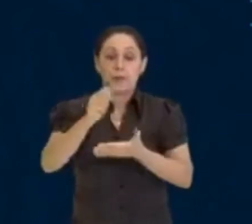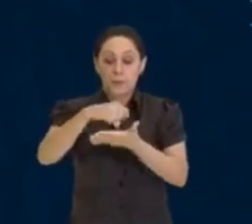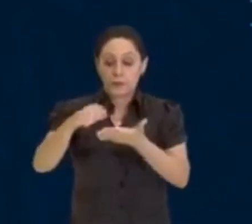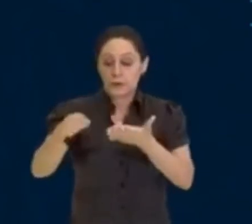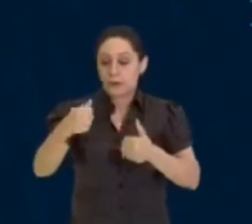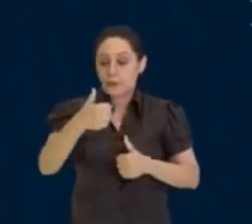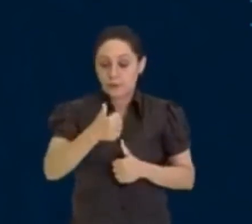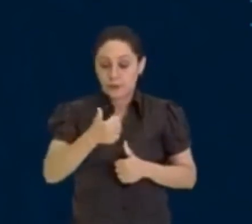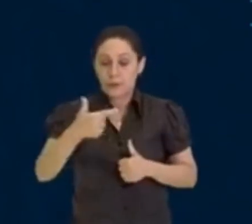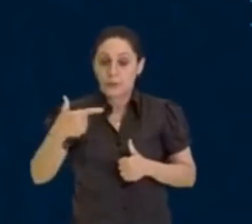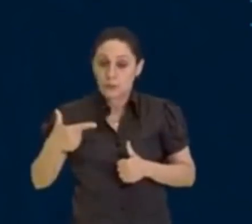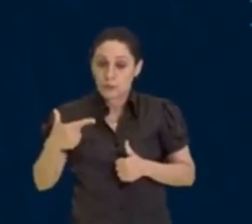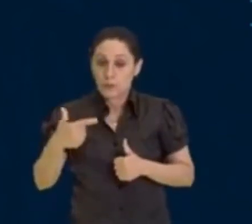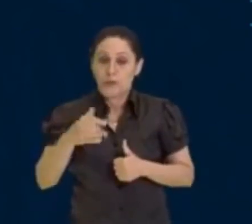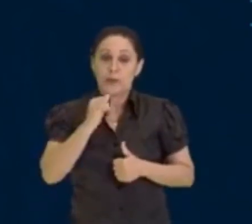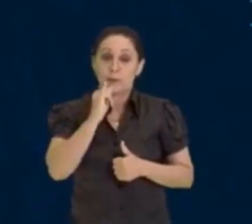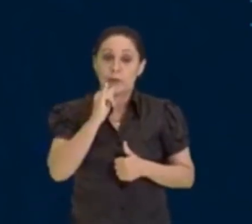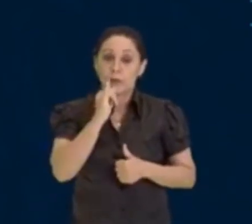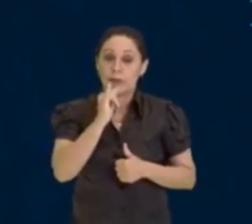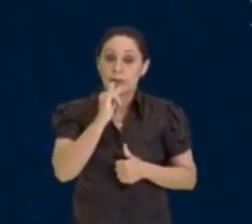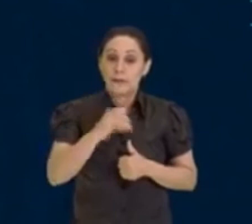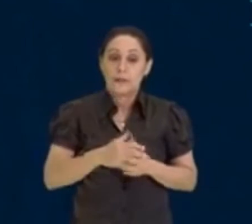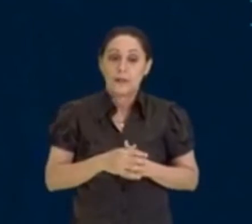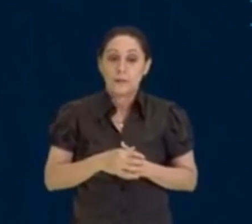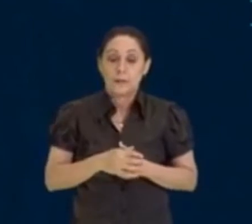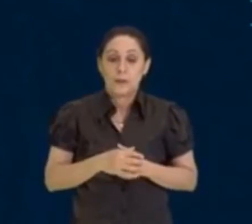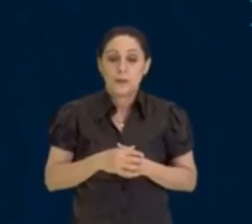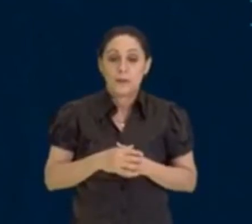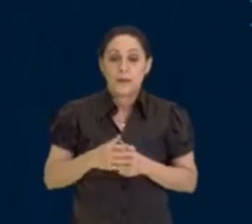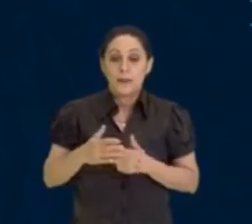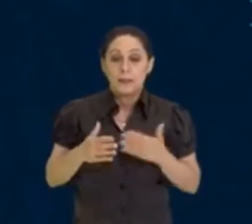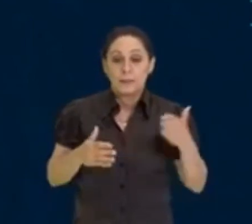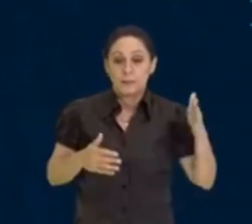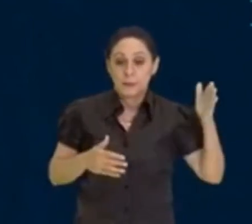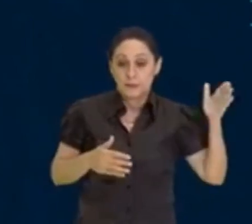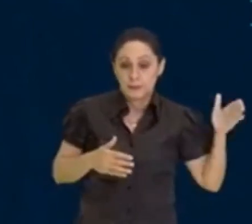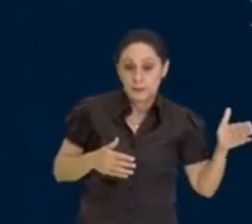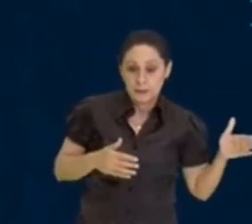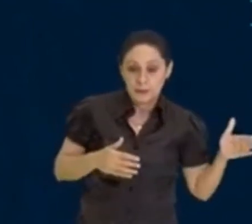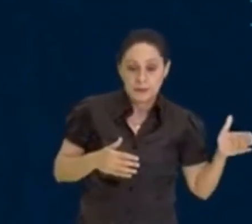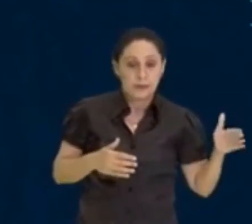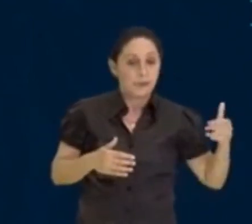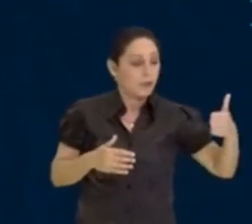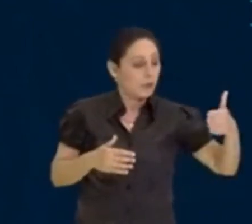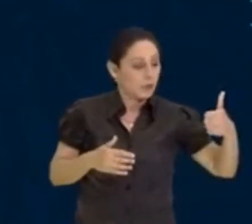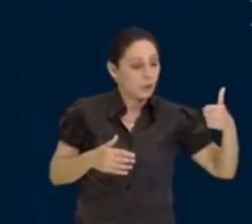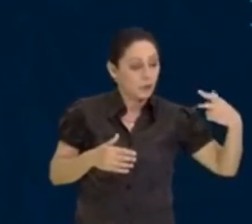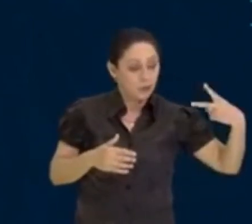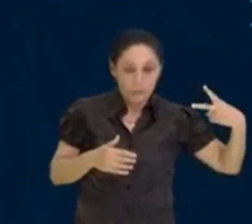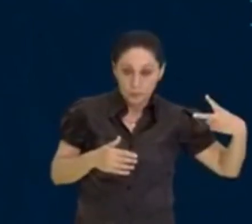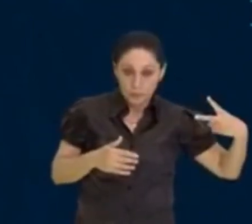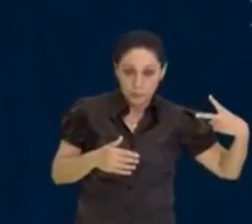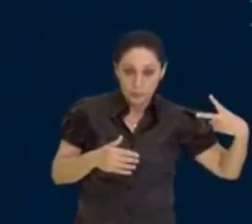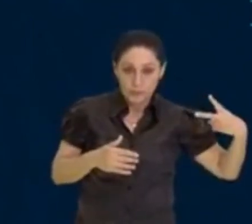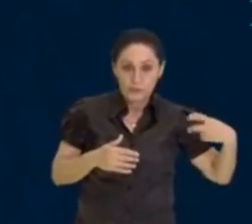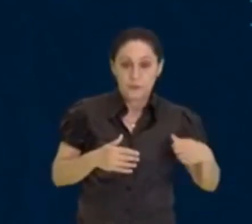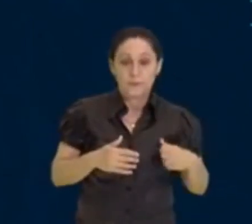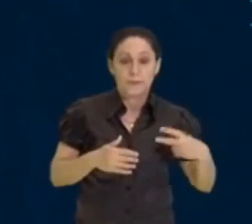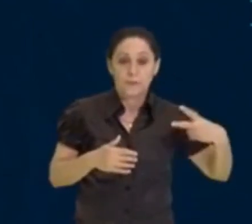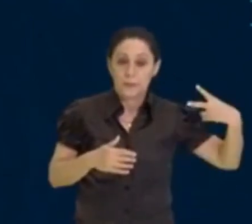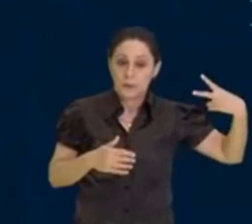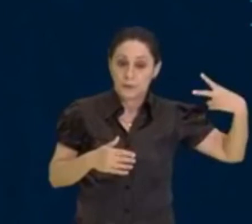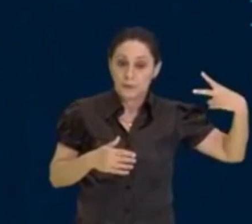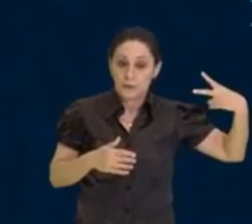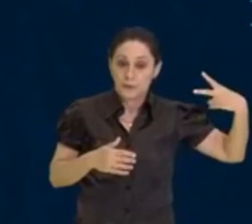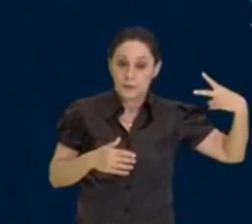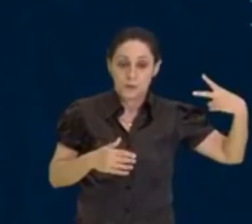12 dessa forma aqui, ó, pegando o que está na direita, né, eu tenho 2, que é o primeiro 2 lá de cima,